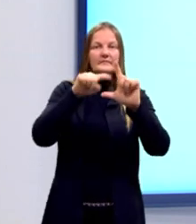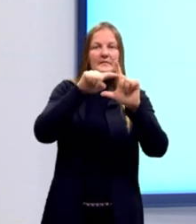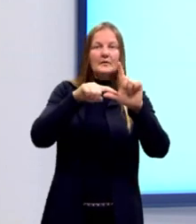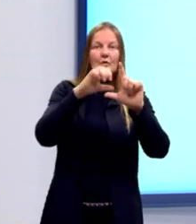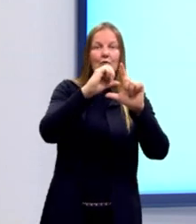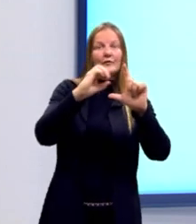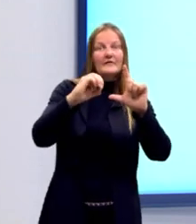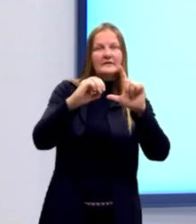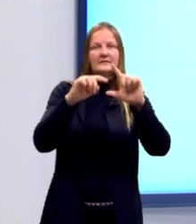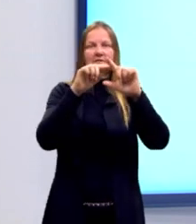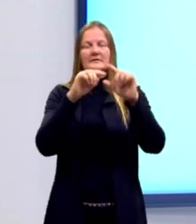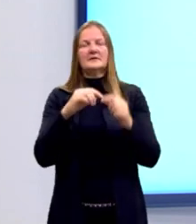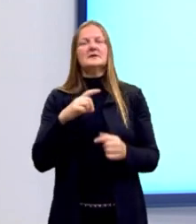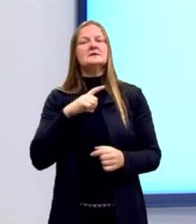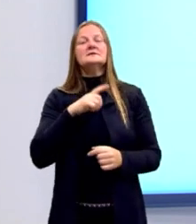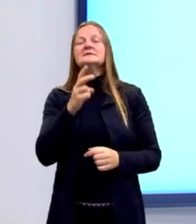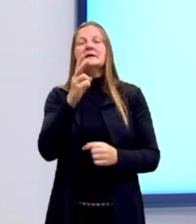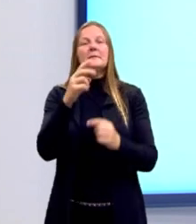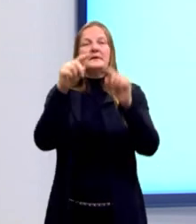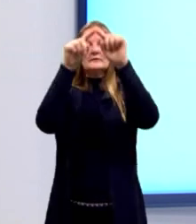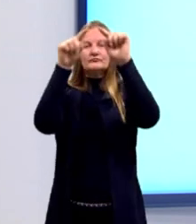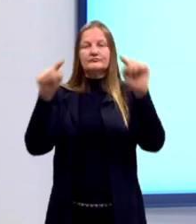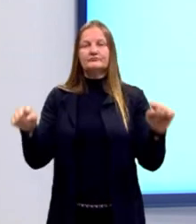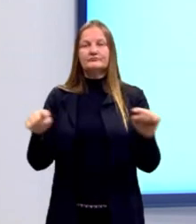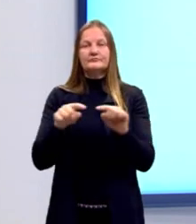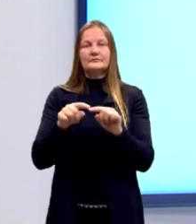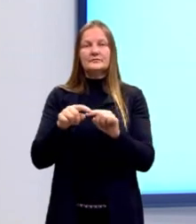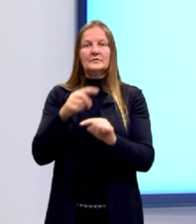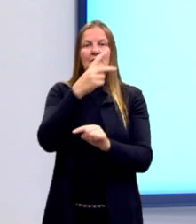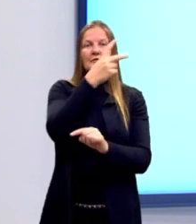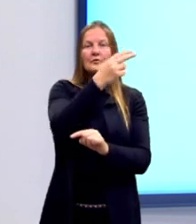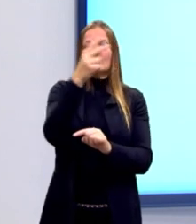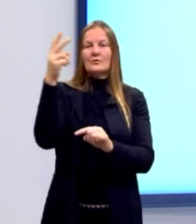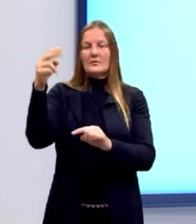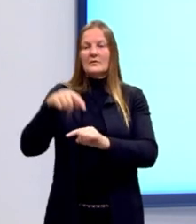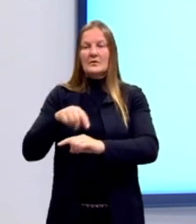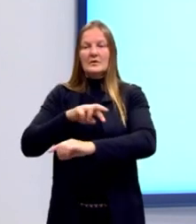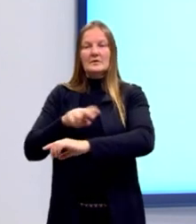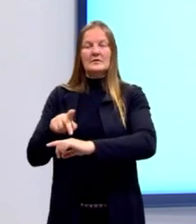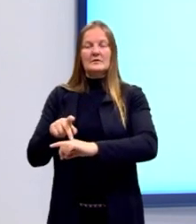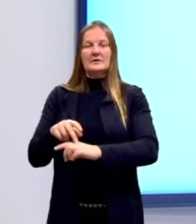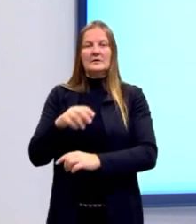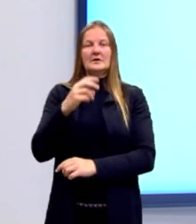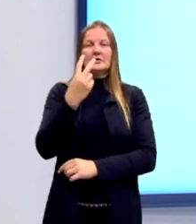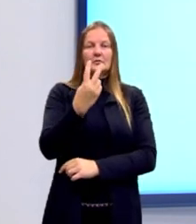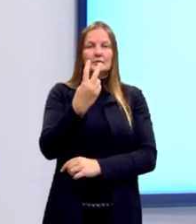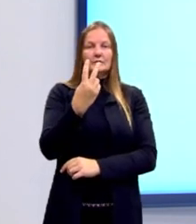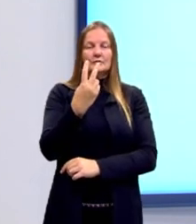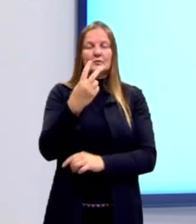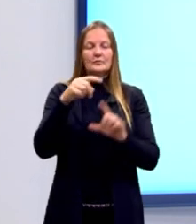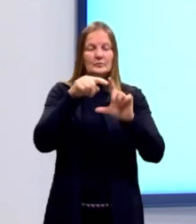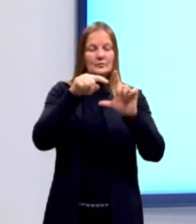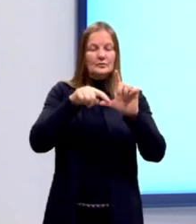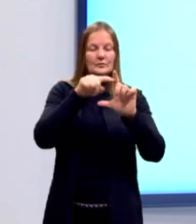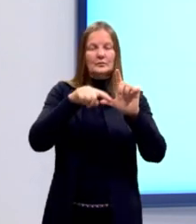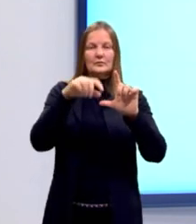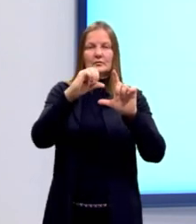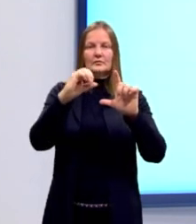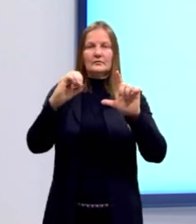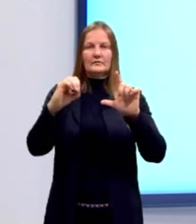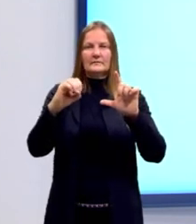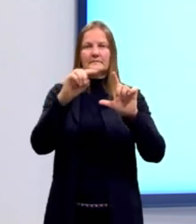triângulo retângulo isósceles possui ângulo de 90 graus, dois lados, portanto, dois